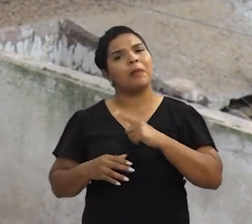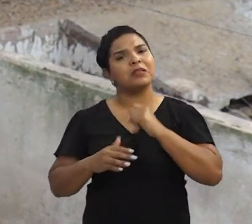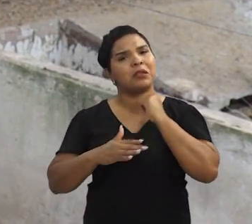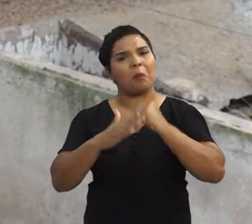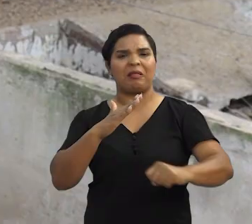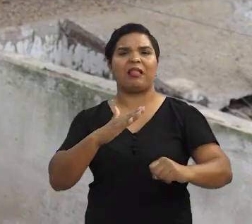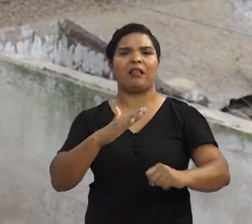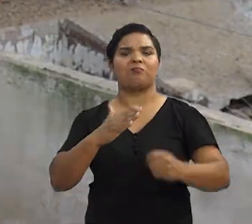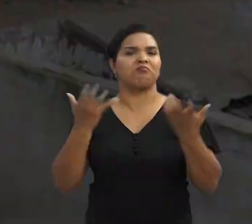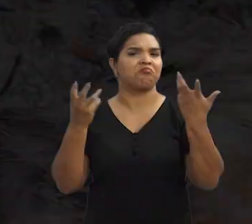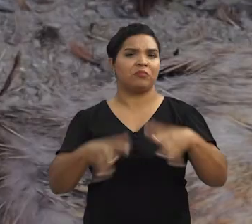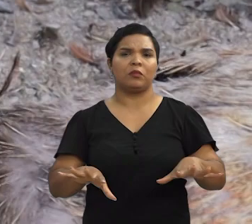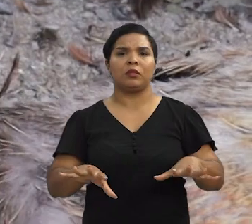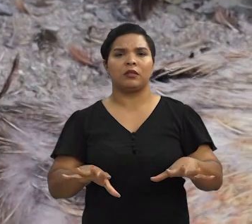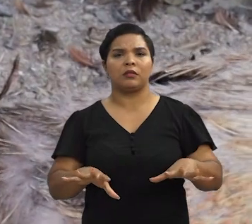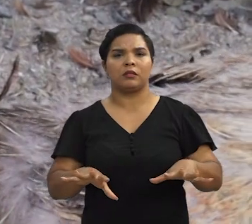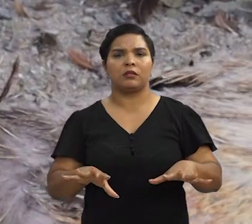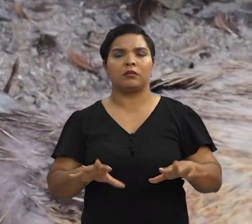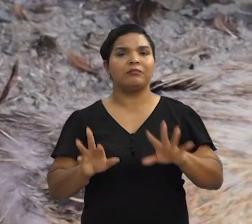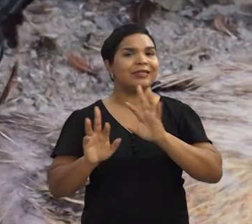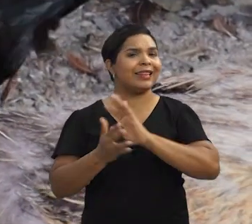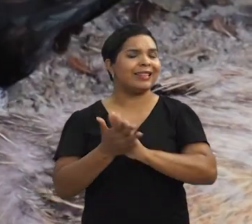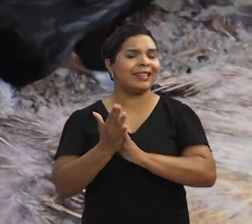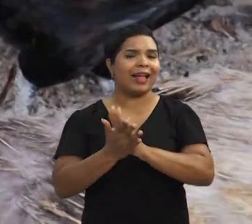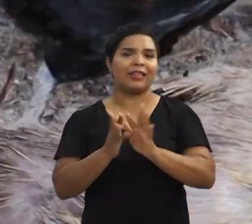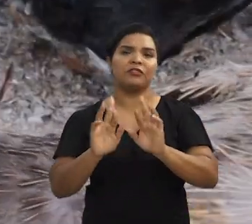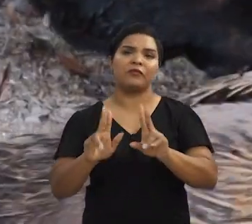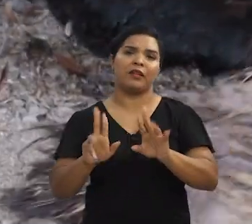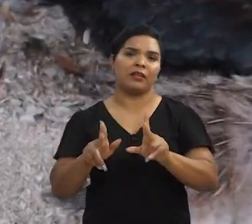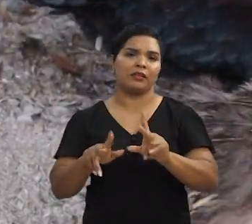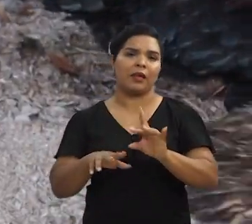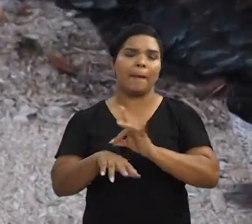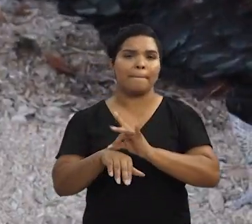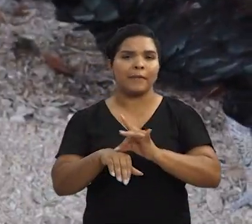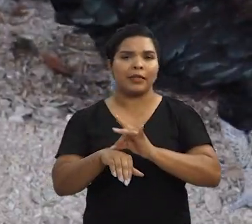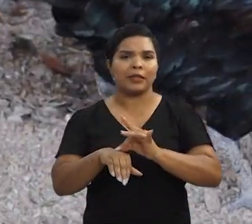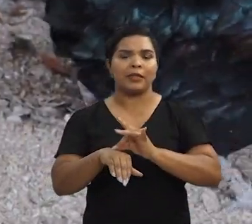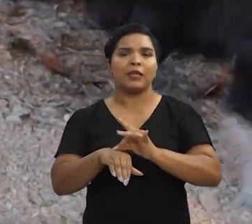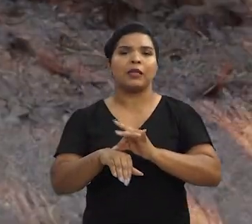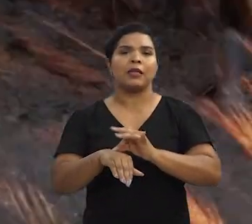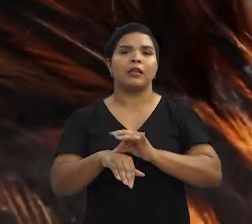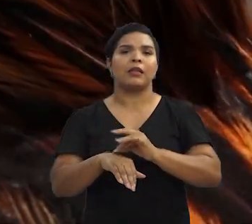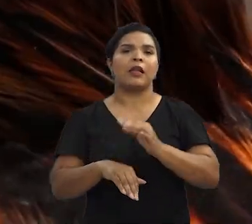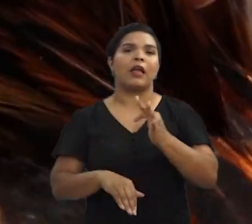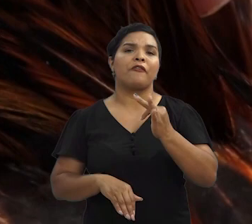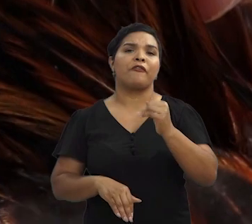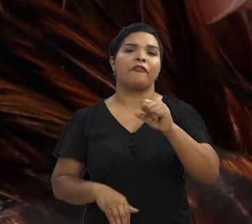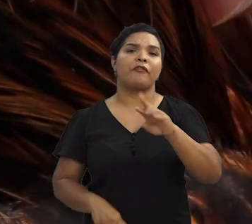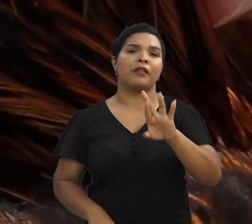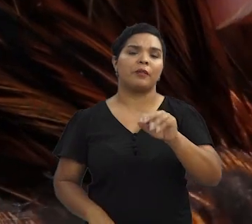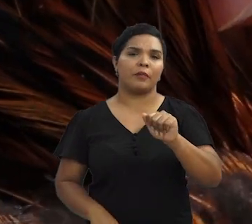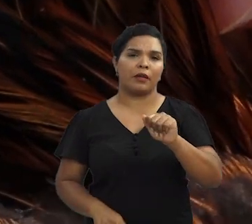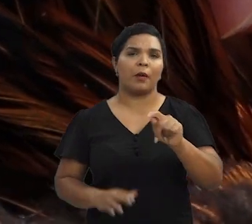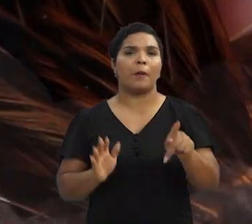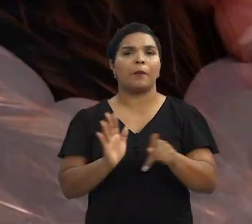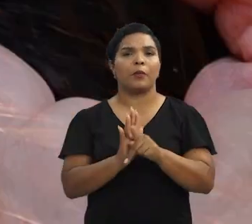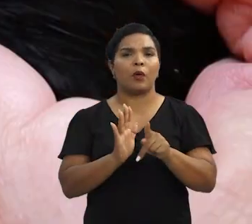já nasceu no meu quintal, mas eu matei logo. Não tem nada de diferente a não ser a carne negra que é um pigmento chamado fibra